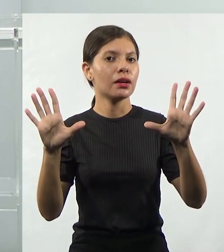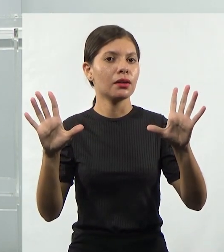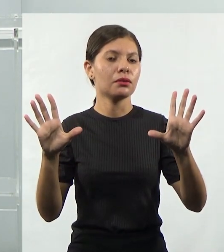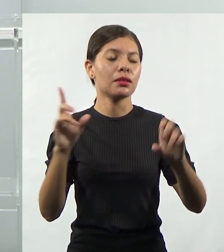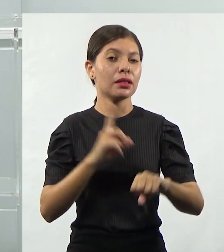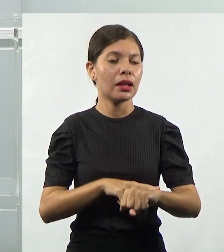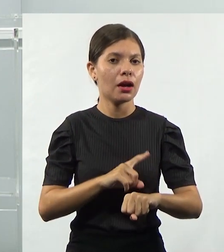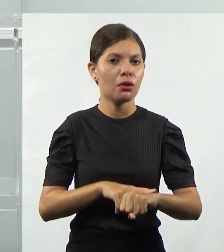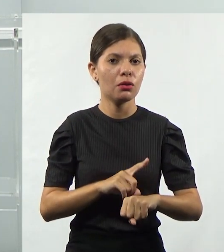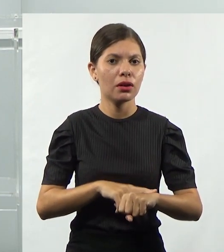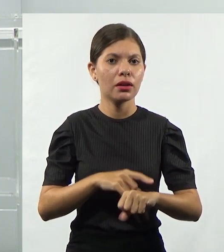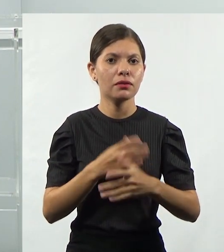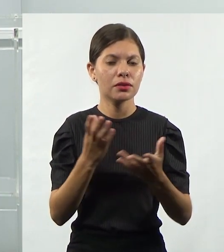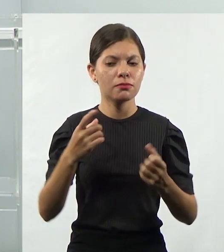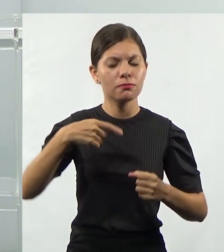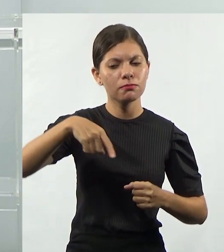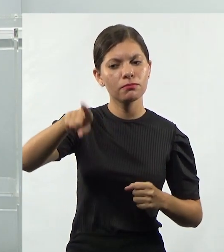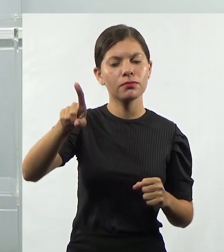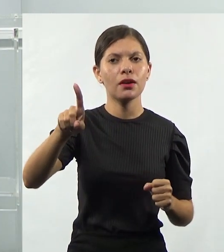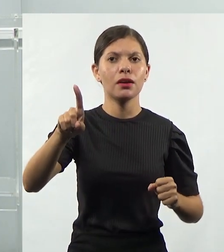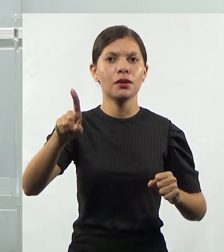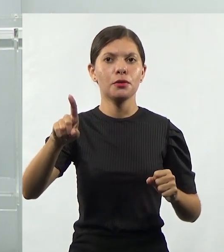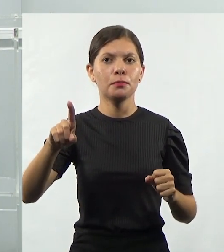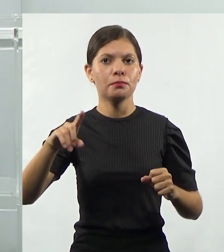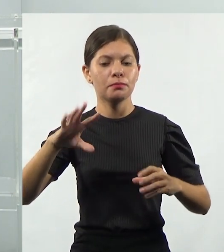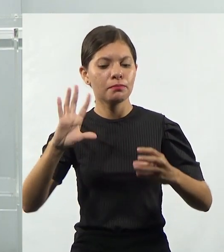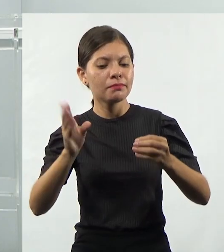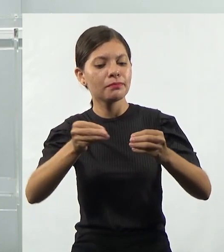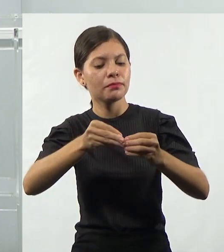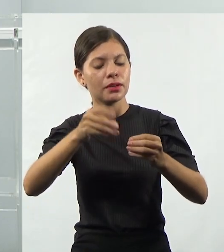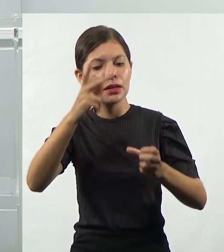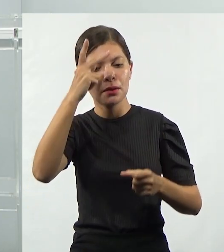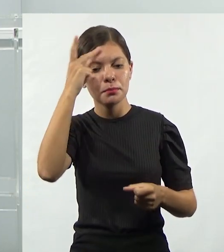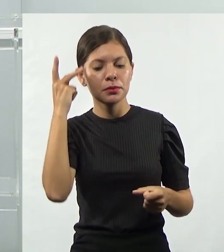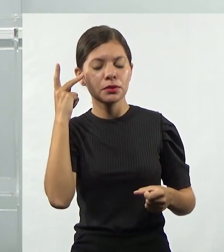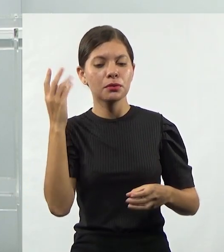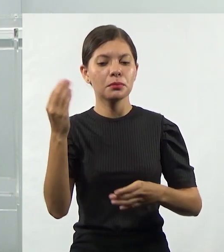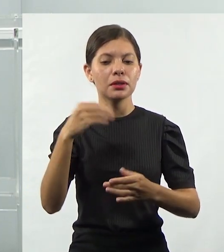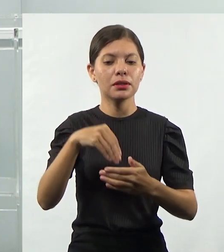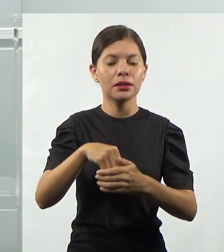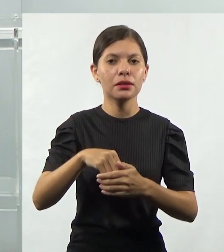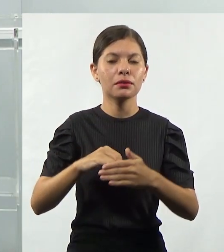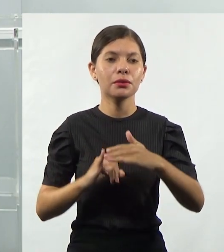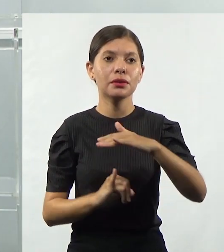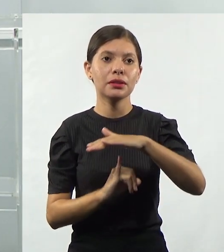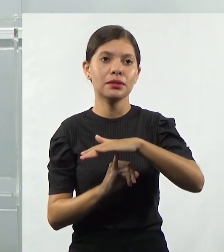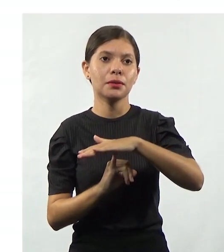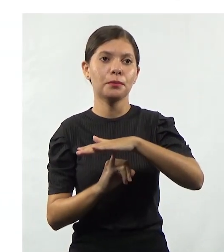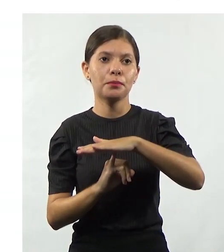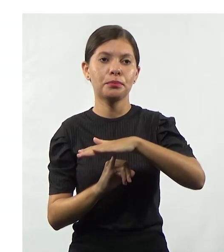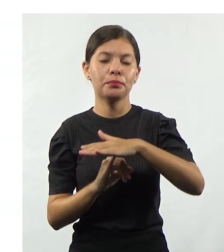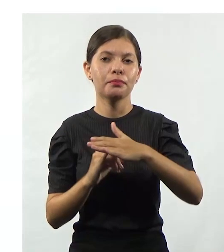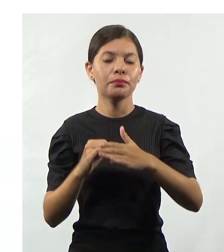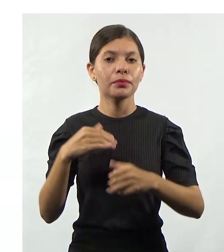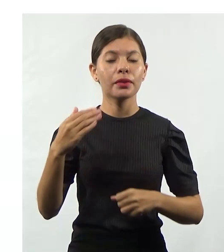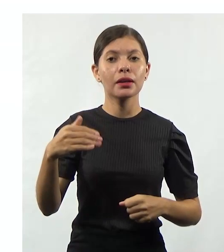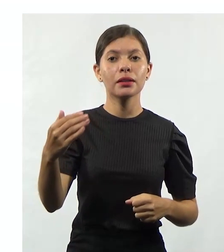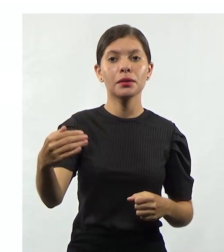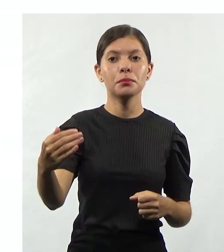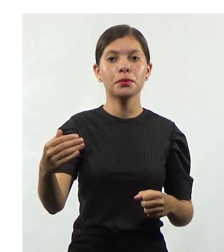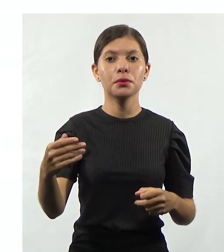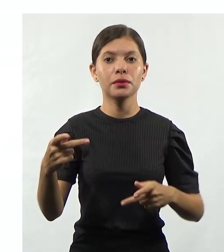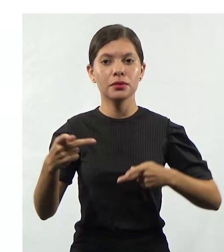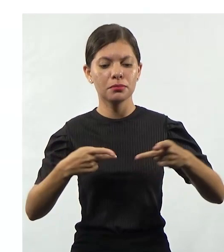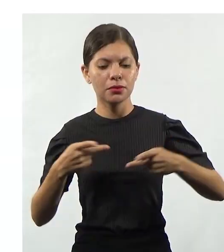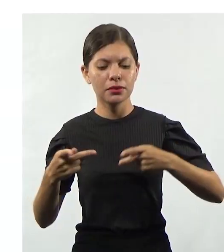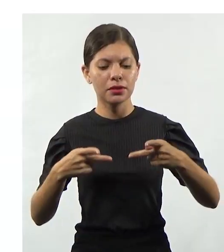bem claro no momento em que você vai acolher essa pessoa para dentro da organização. Depois, tem